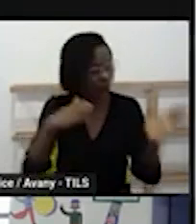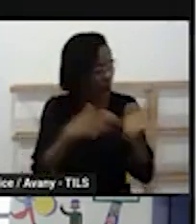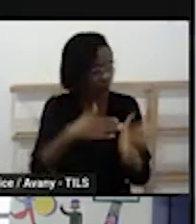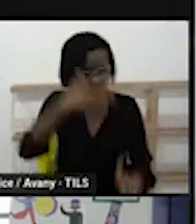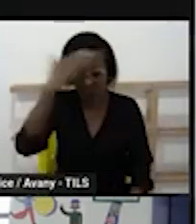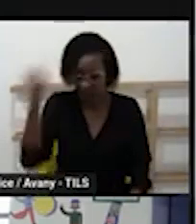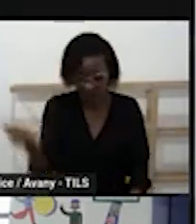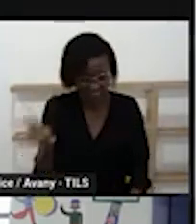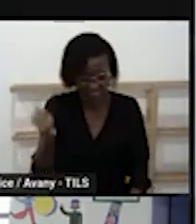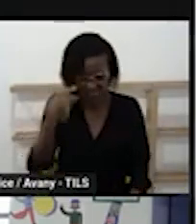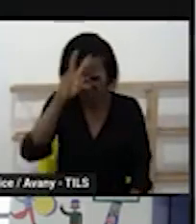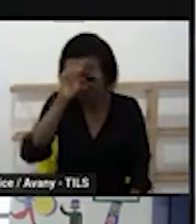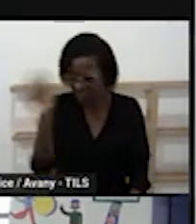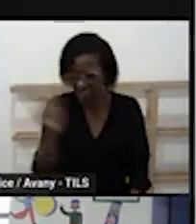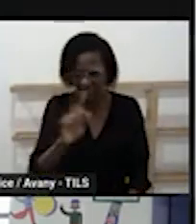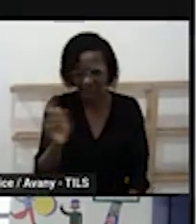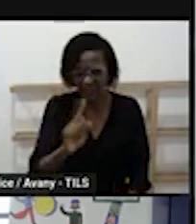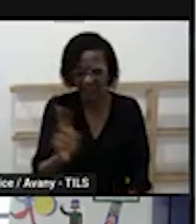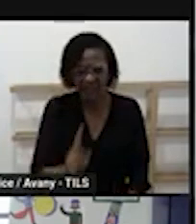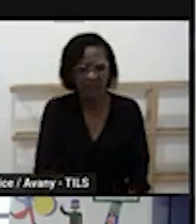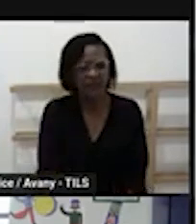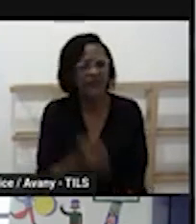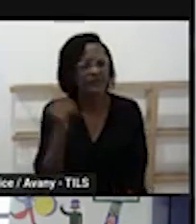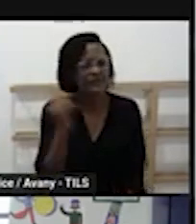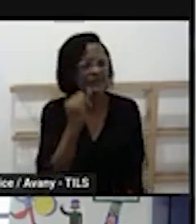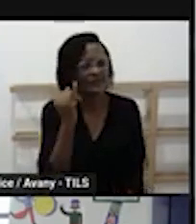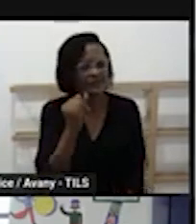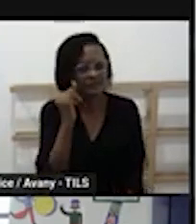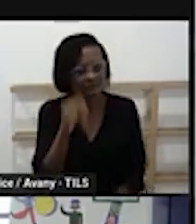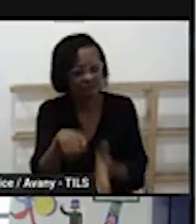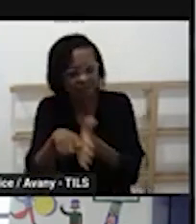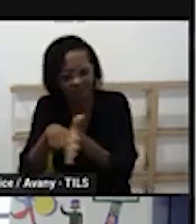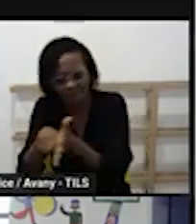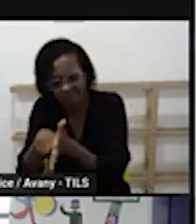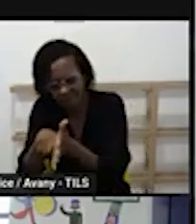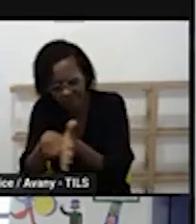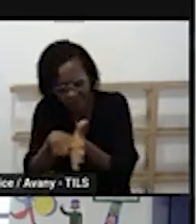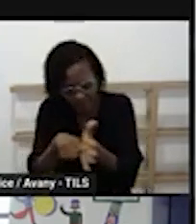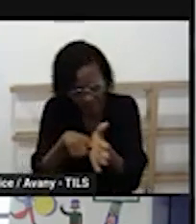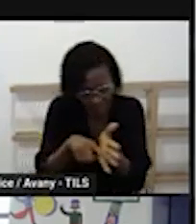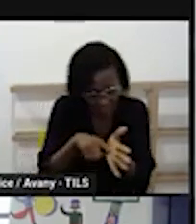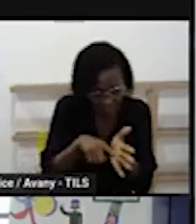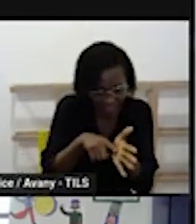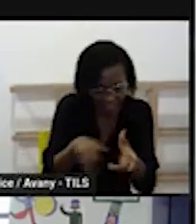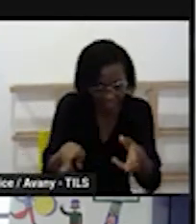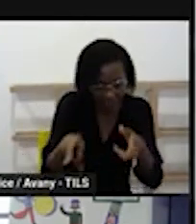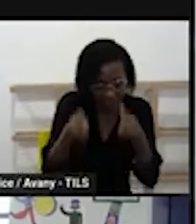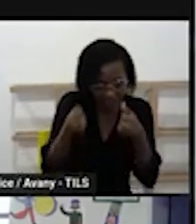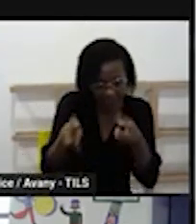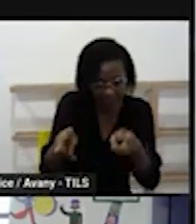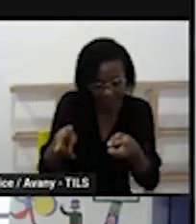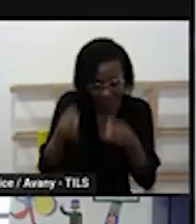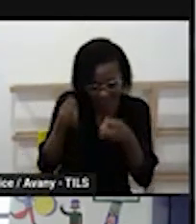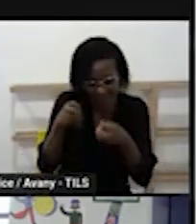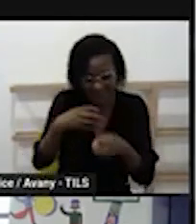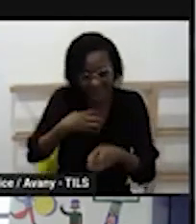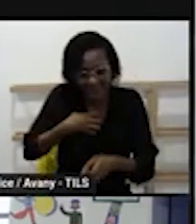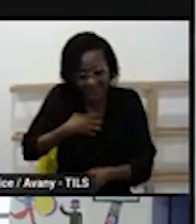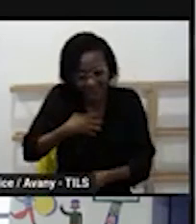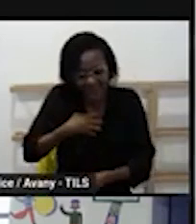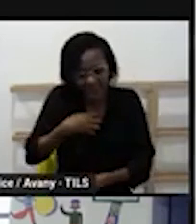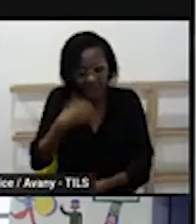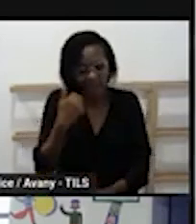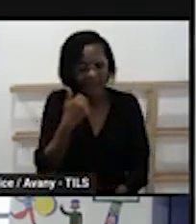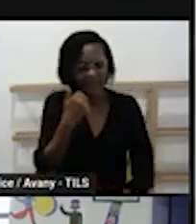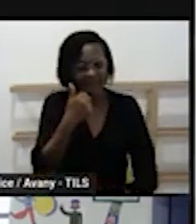importante é o processo é a investigação é a aprendizagem que ela desenvolveu a cada aula e não